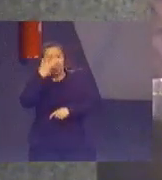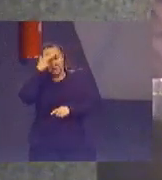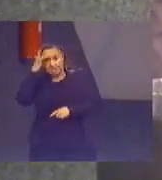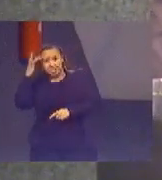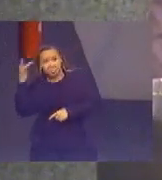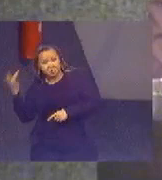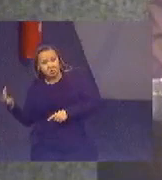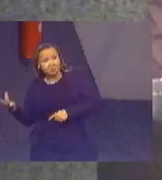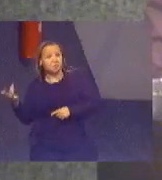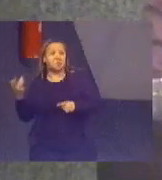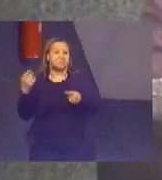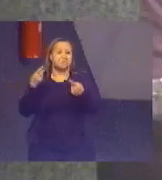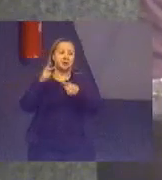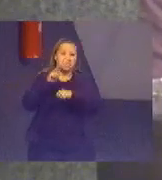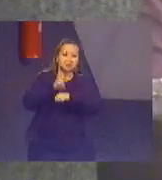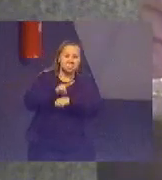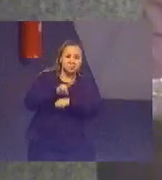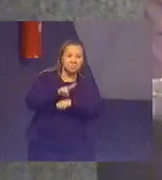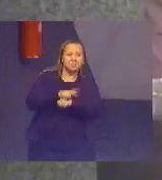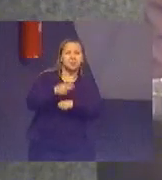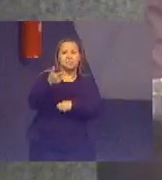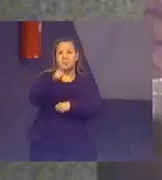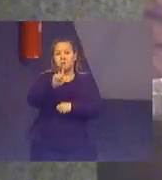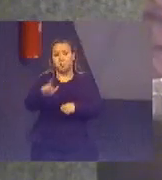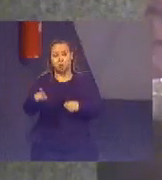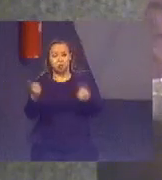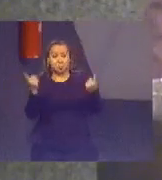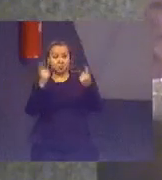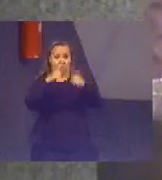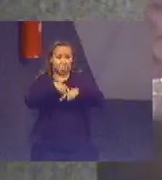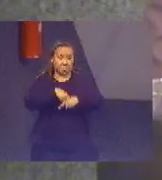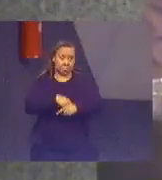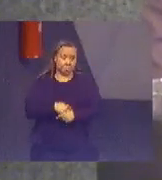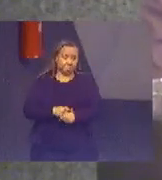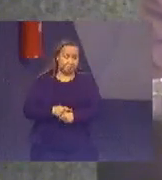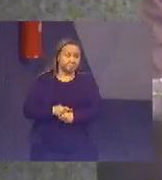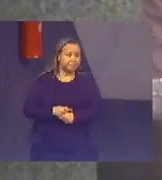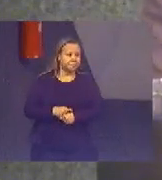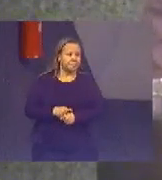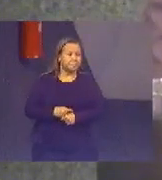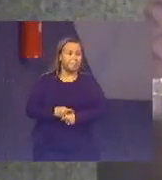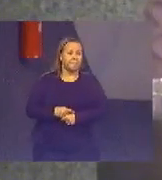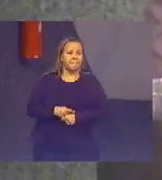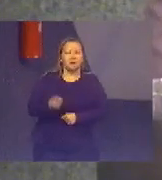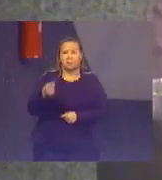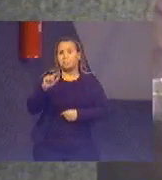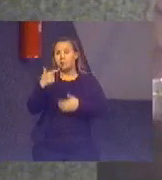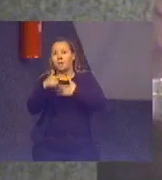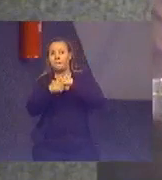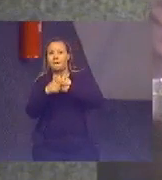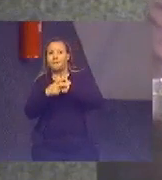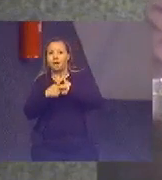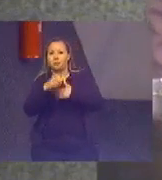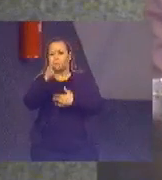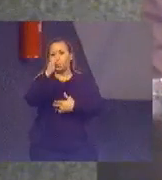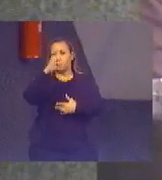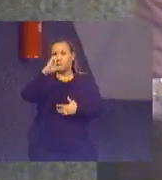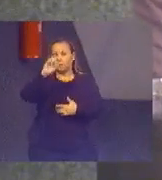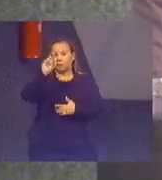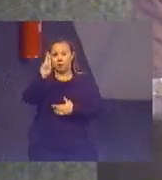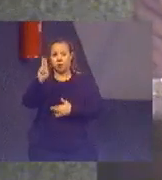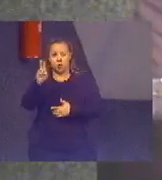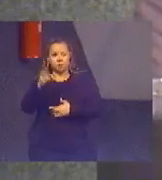atuações governamentais e outras que estão a favor. Não é papel do Tribunal de Contas da União